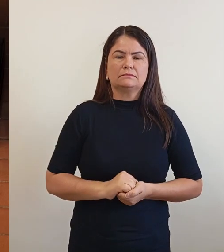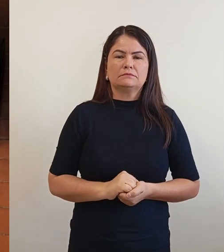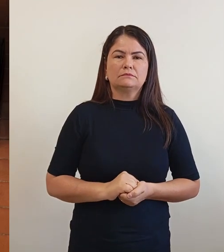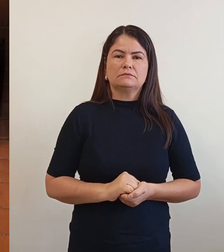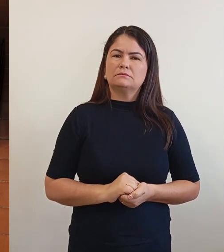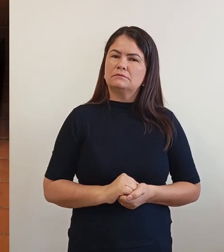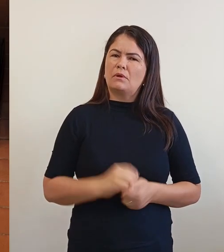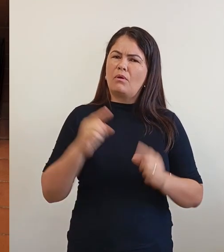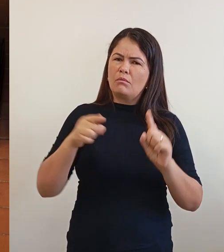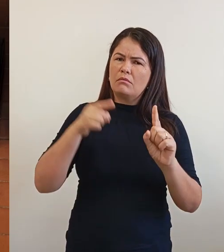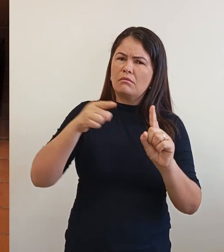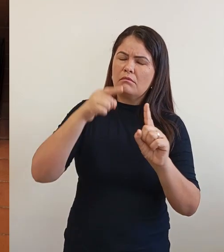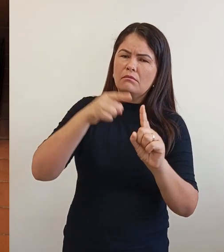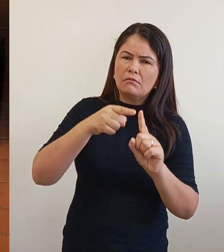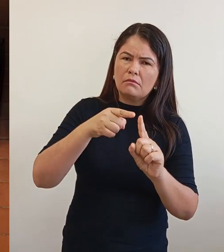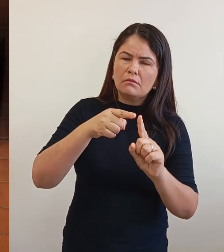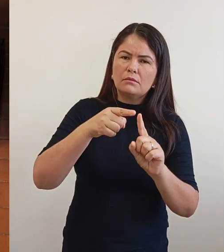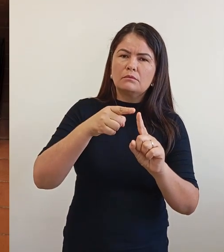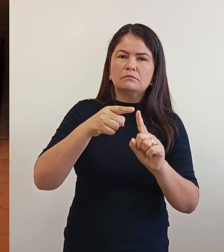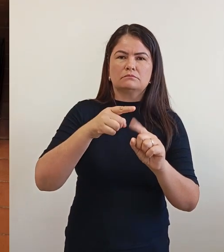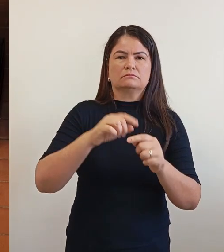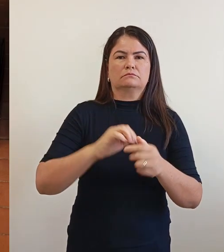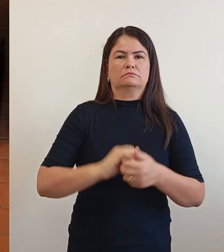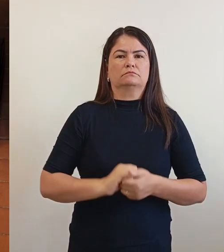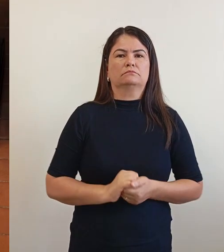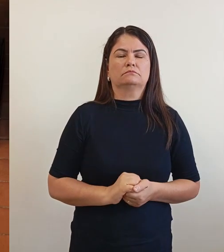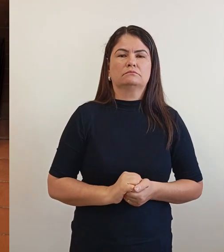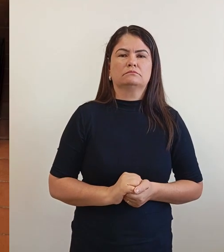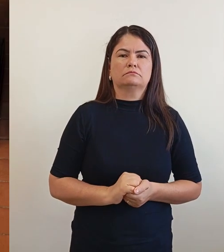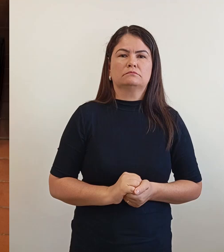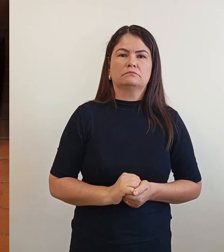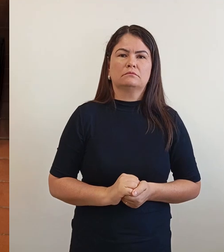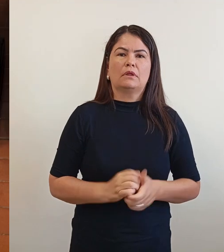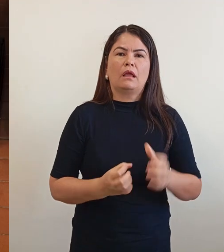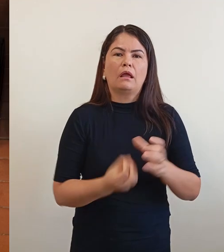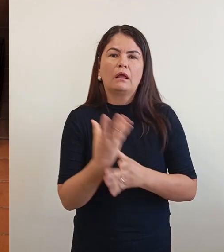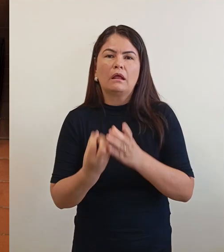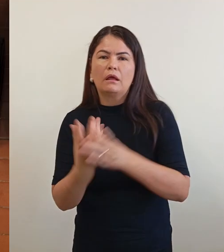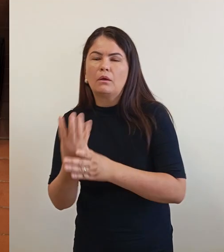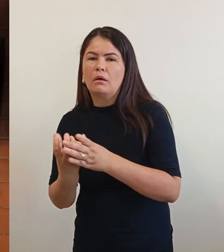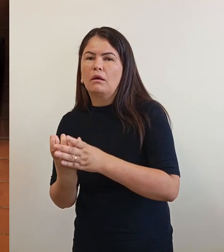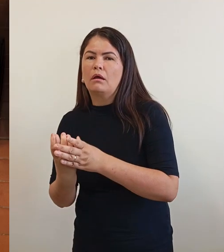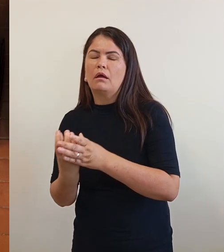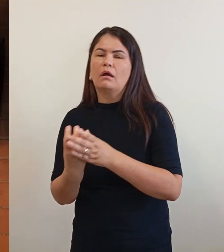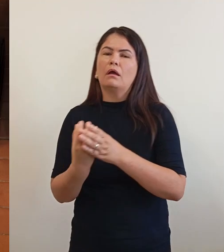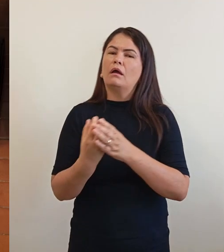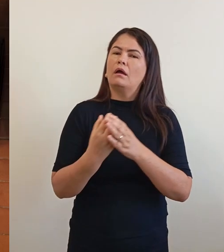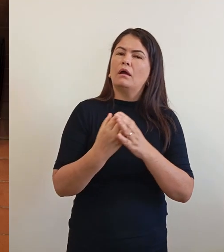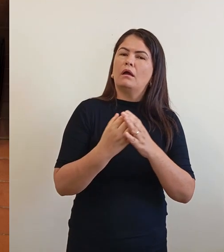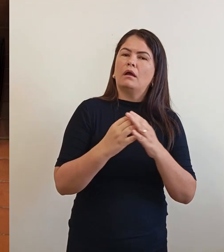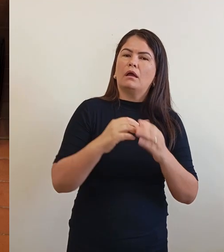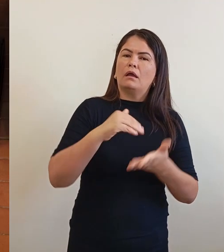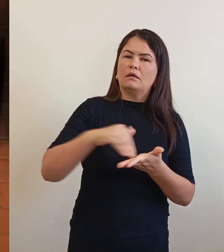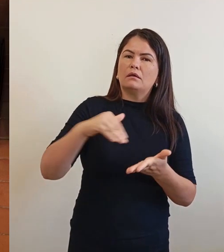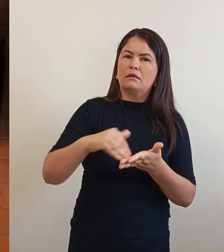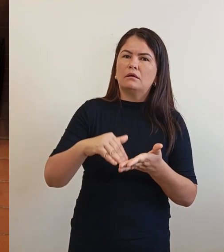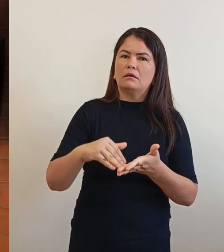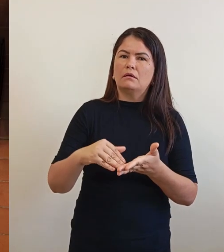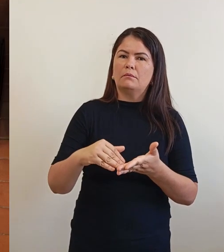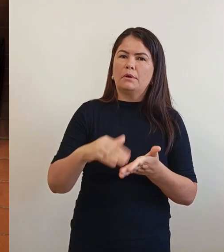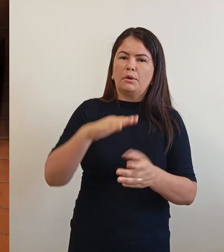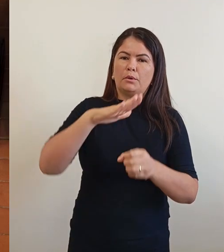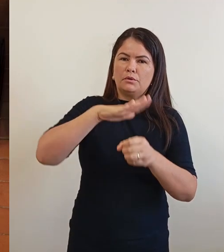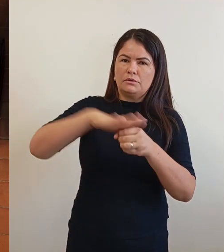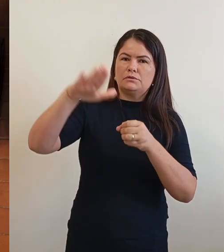criar secretaria para alojar a cabra eleitoral. Nós queremos ser eleitos com o voto da